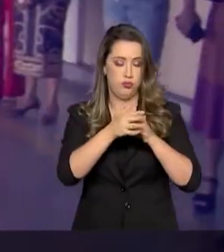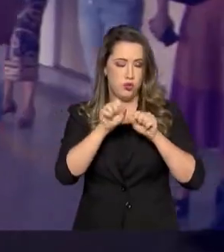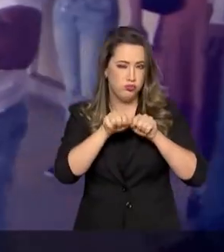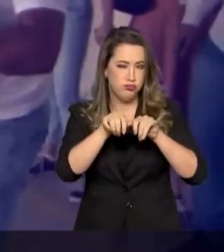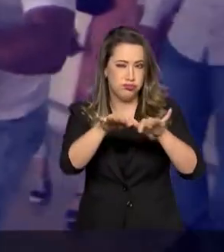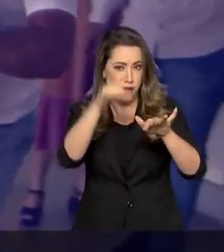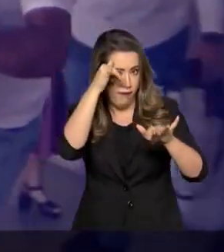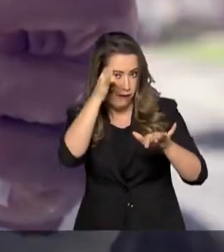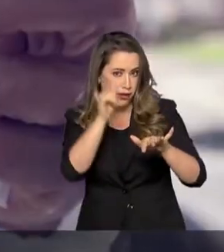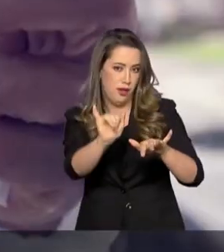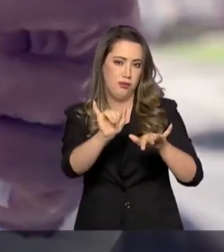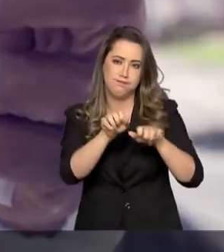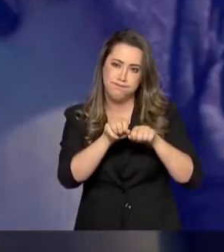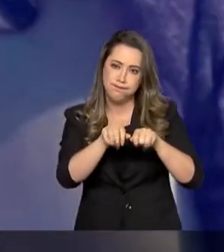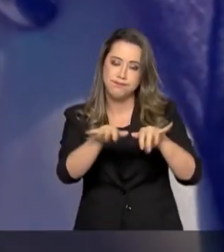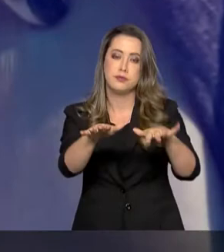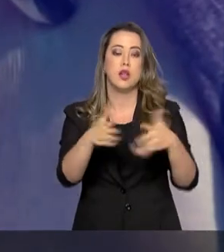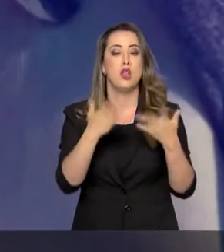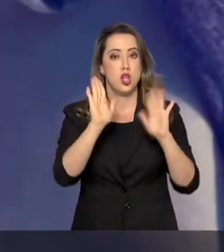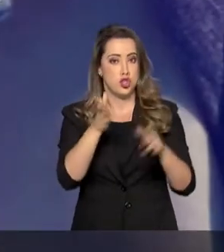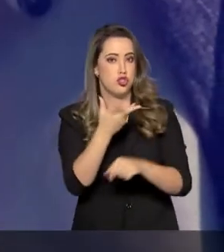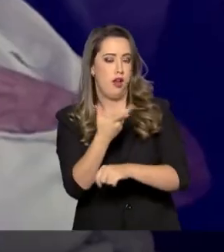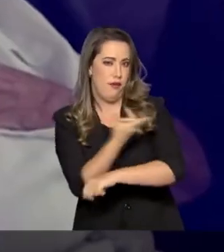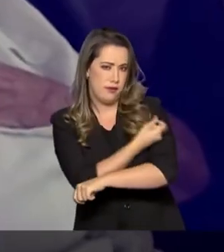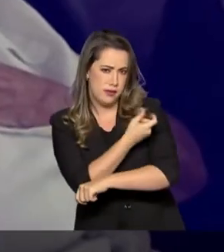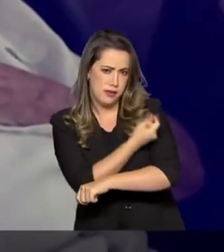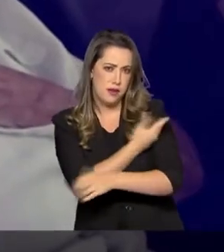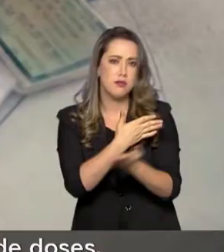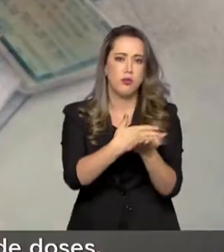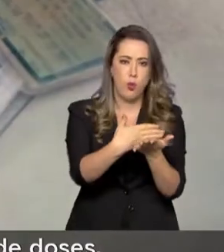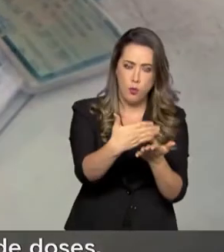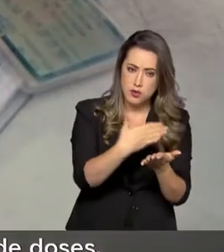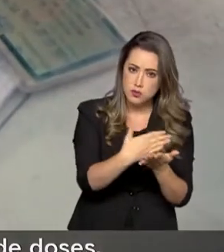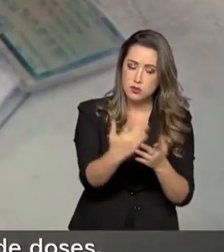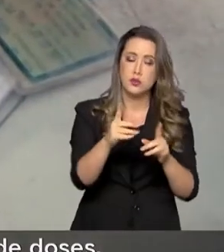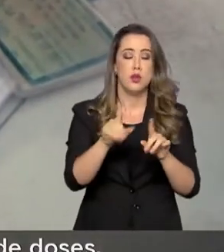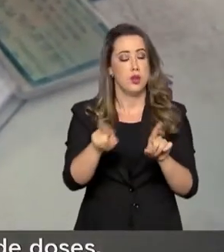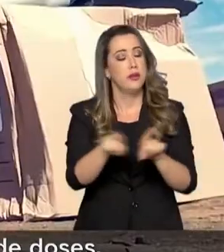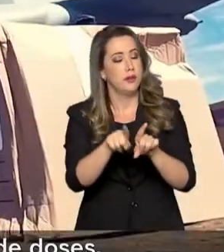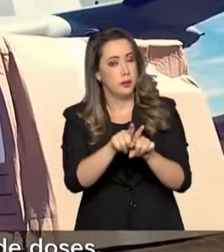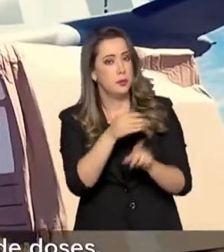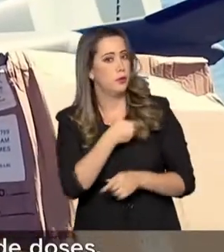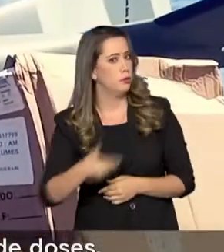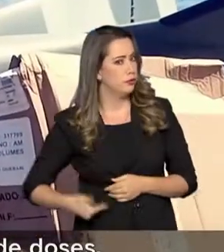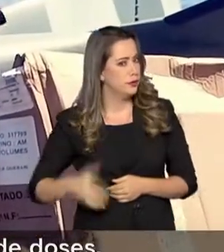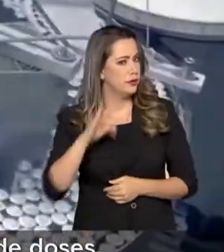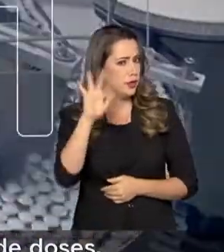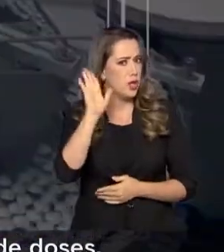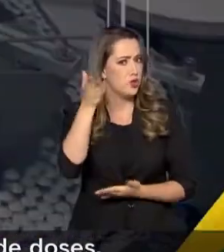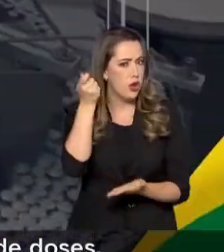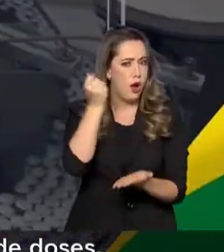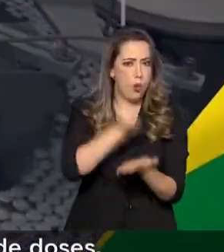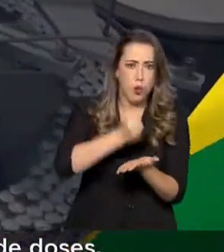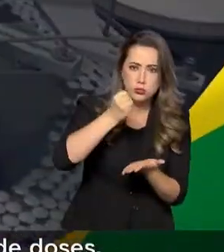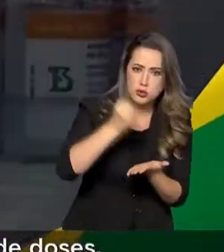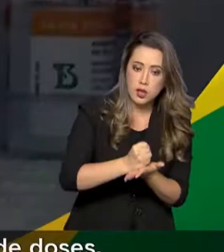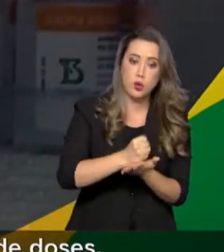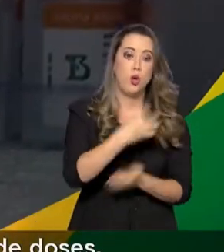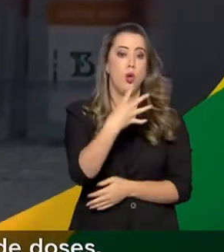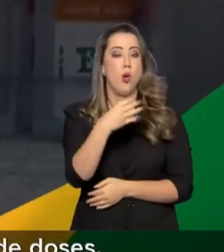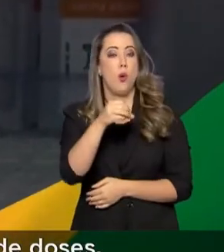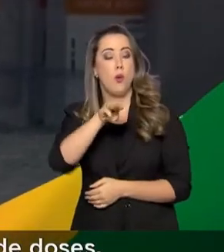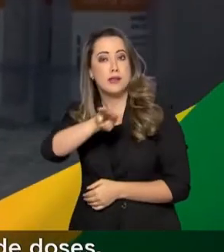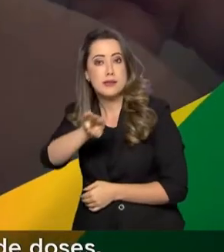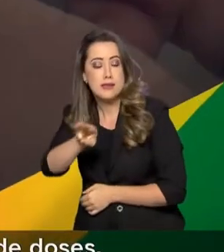da Covid-19. Foi iniciada a vacinação da população brasileira e o governo federal já contratou cerca de 400